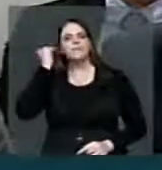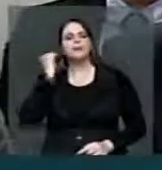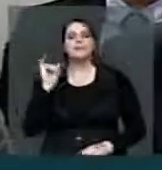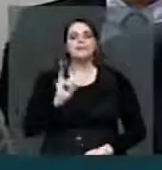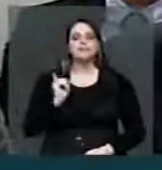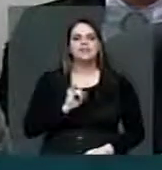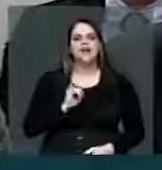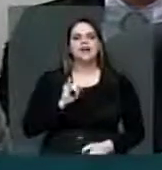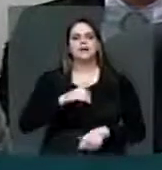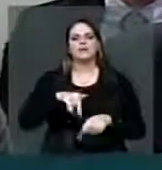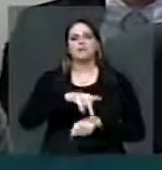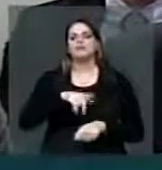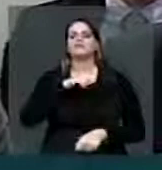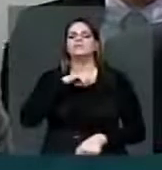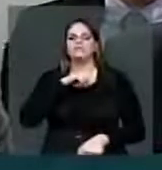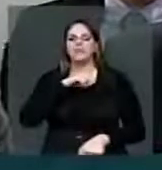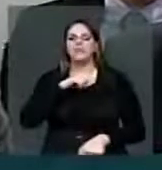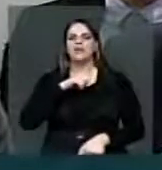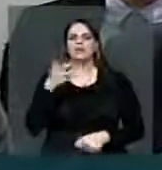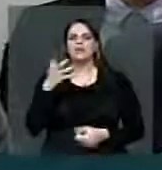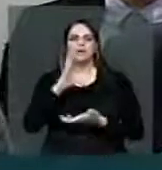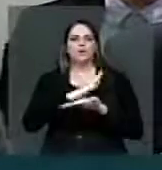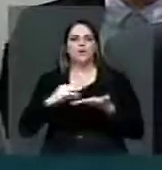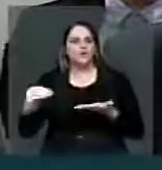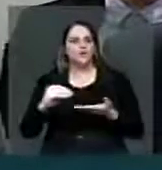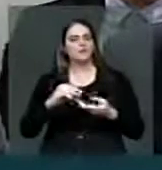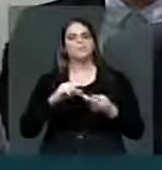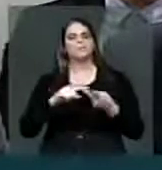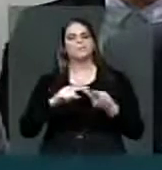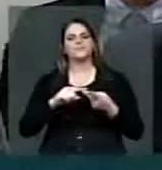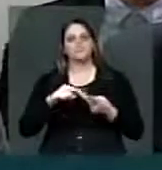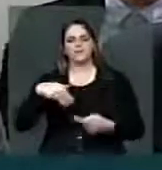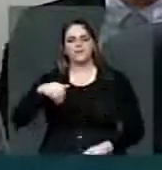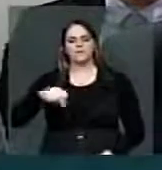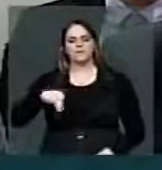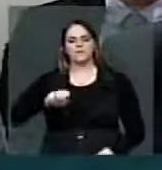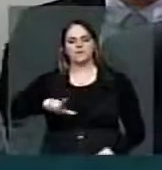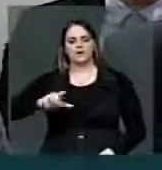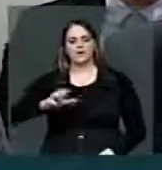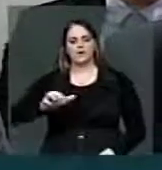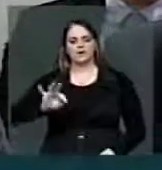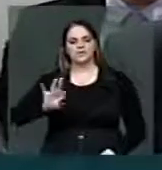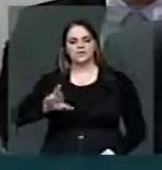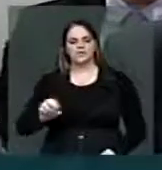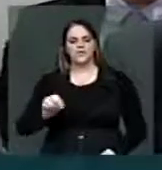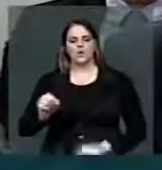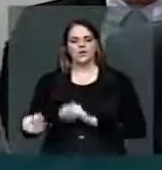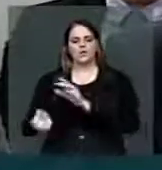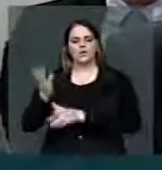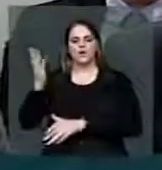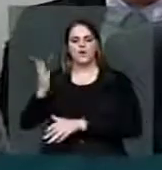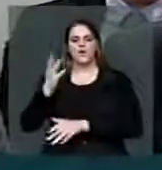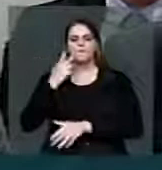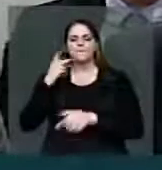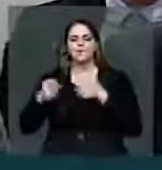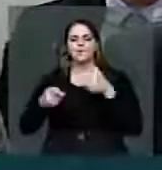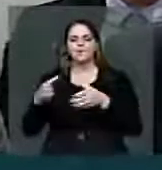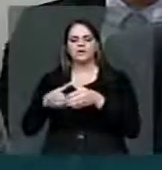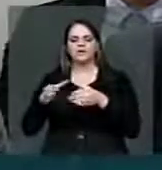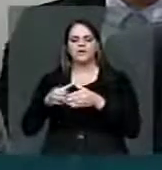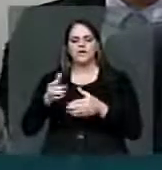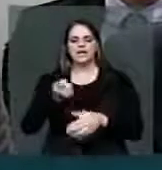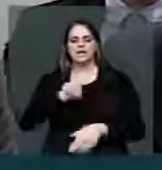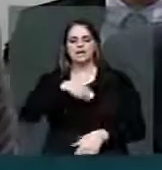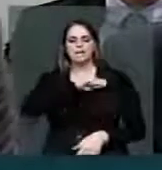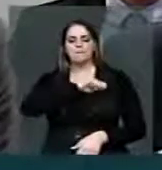sobre um projeto de lei para a internet. O Manuel Castos, que está fundando o Partido do Futuro na Espanha, e é um grande debatedor